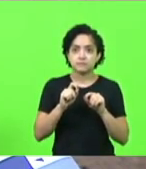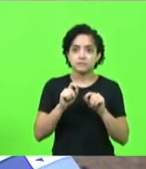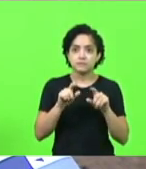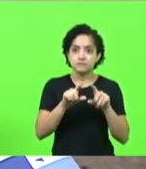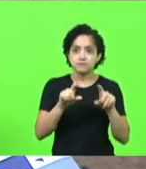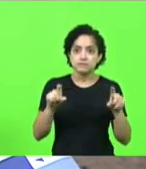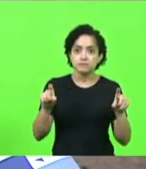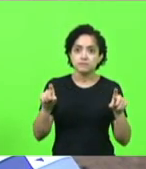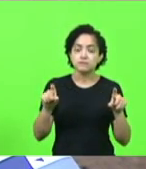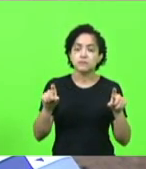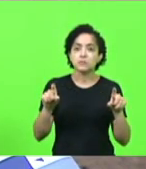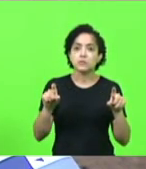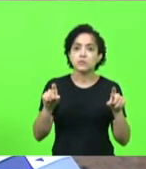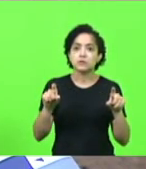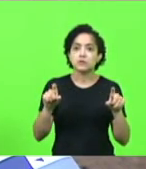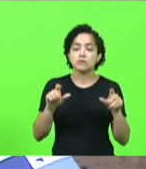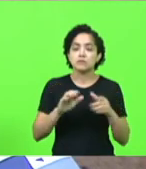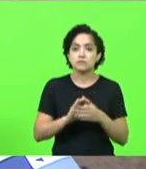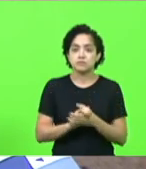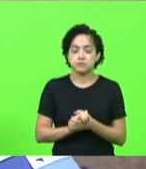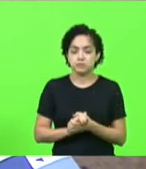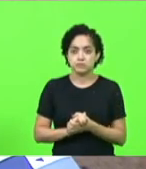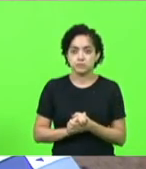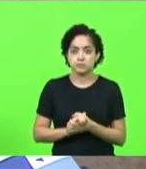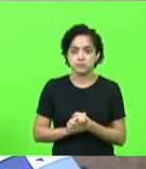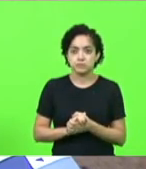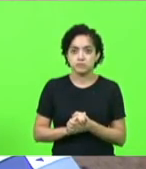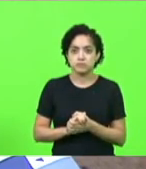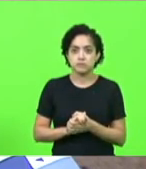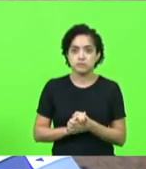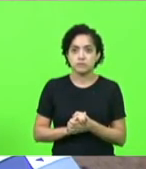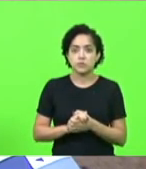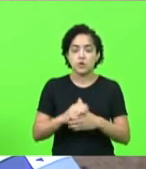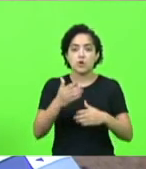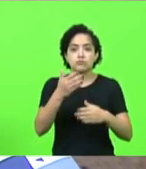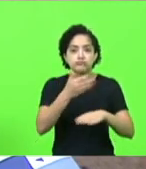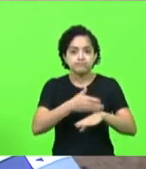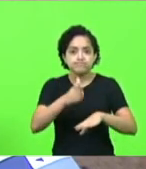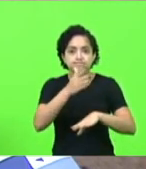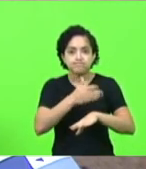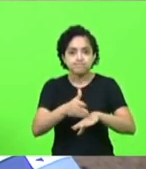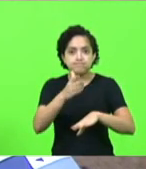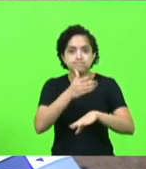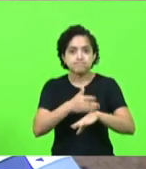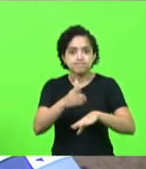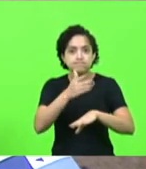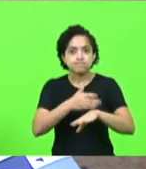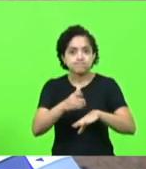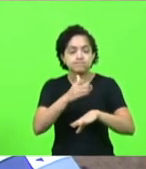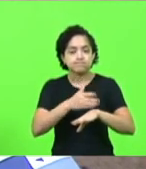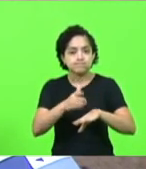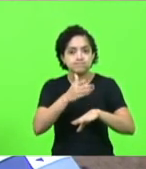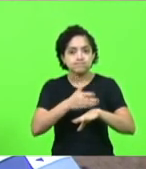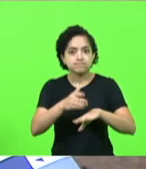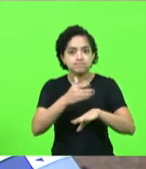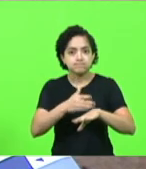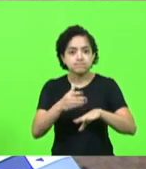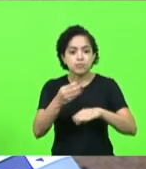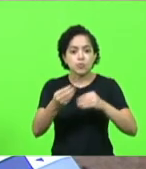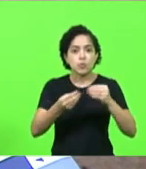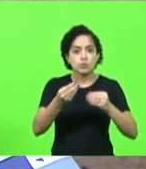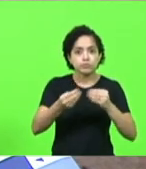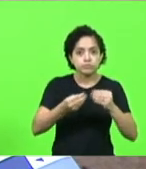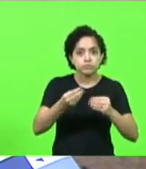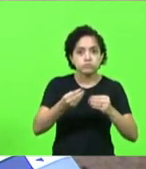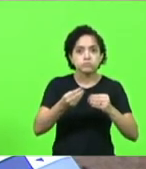que afirma que o nível do treinamento sempre indicará a extensão da nossa